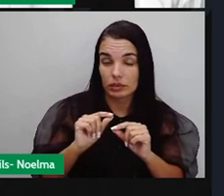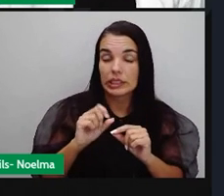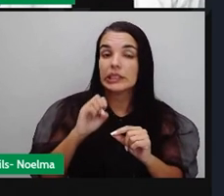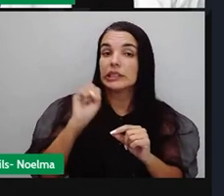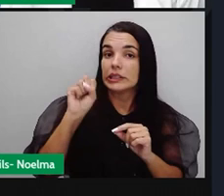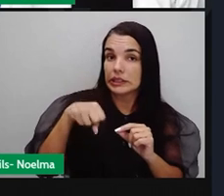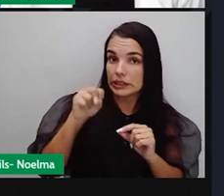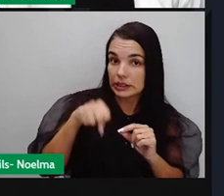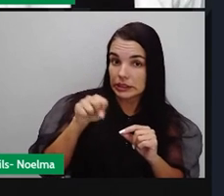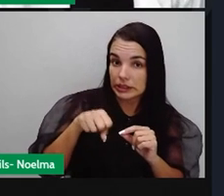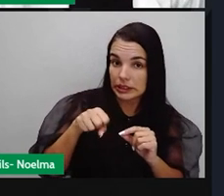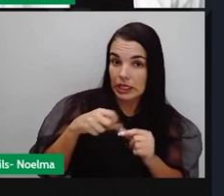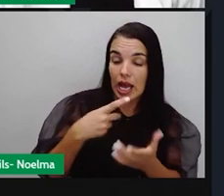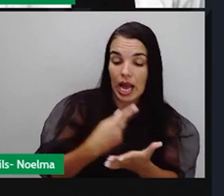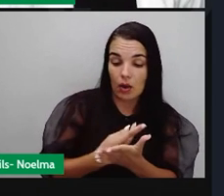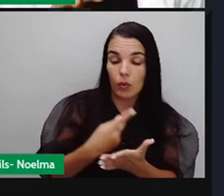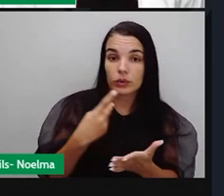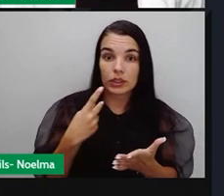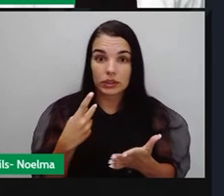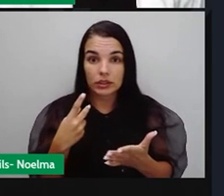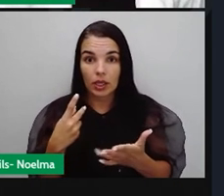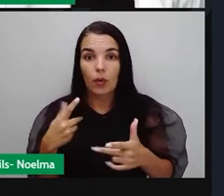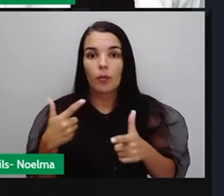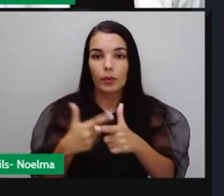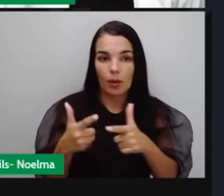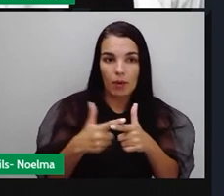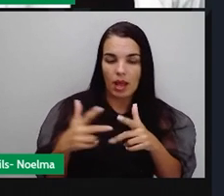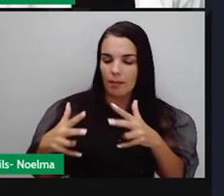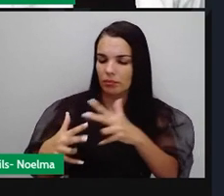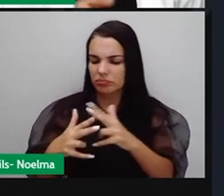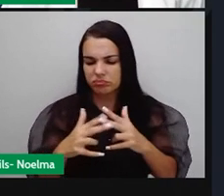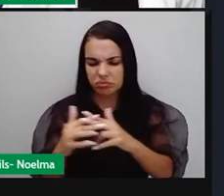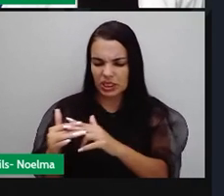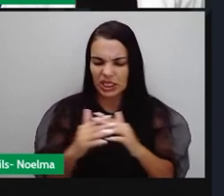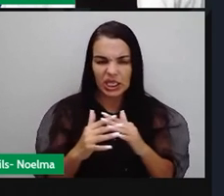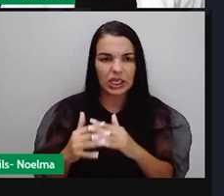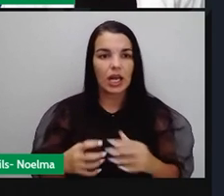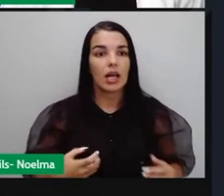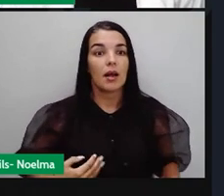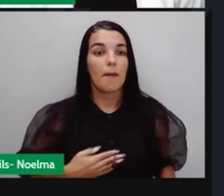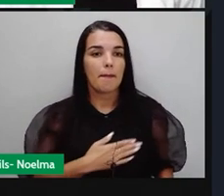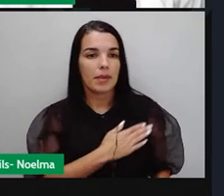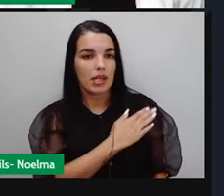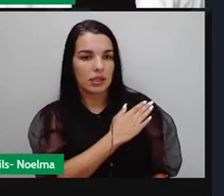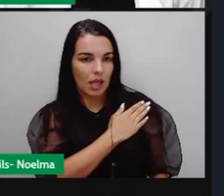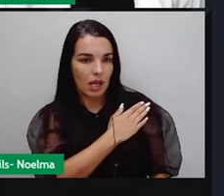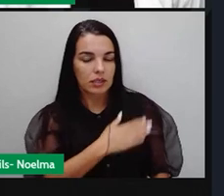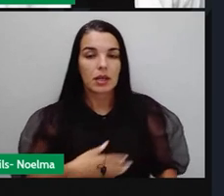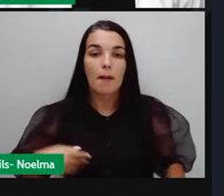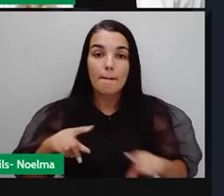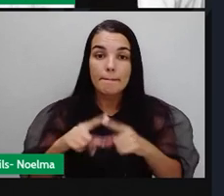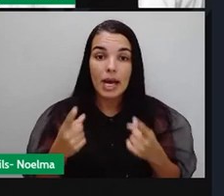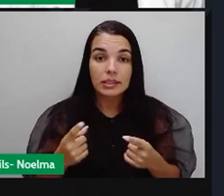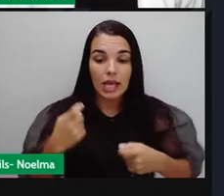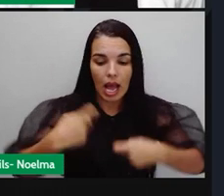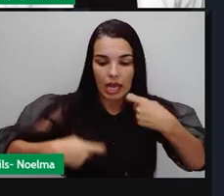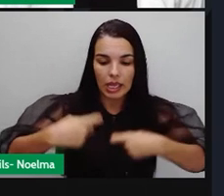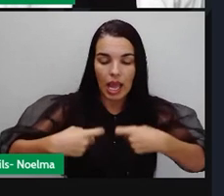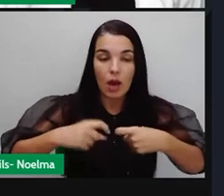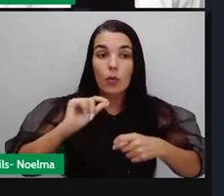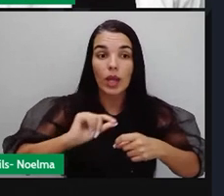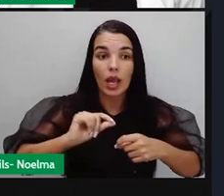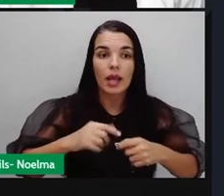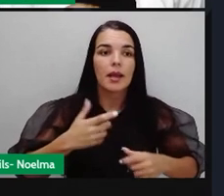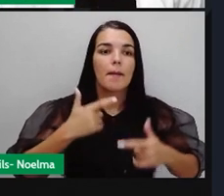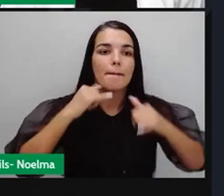ter dentro dela havido conflitos militares pontuais, a guerra de propaganda foi o grande investimento, tentando